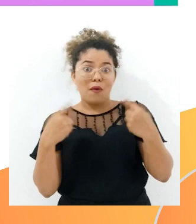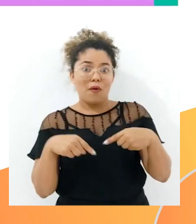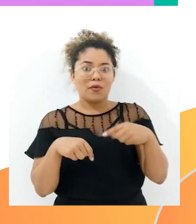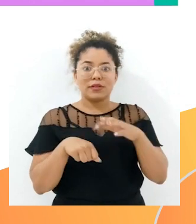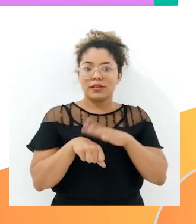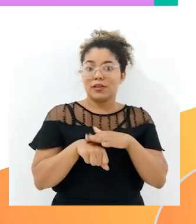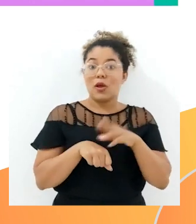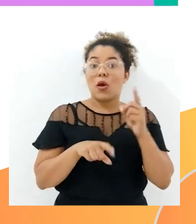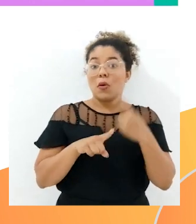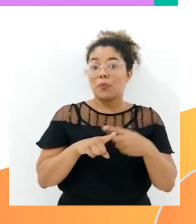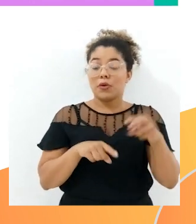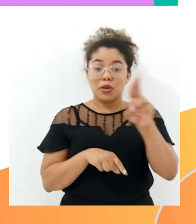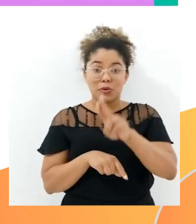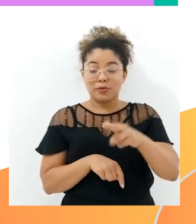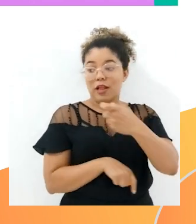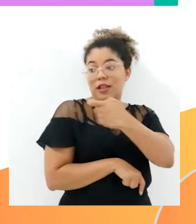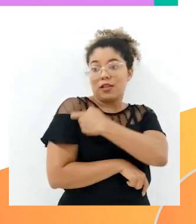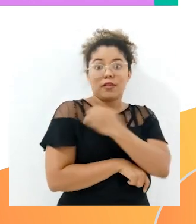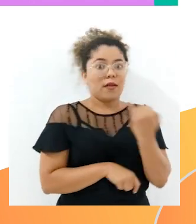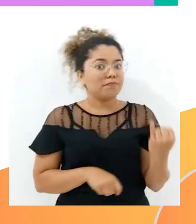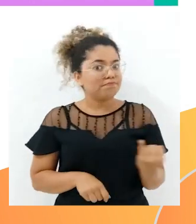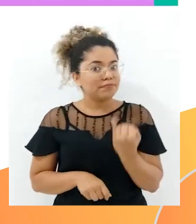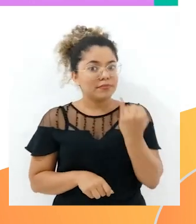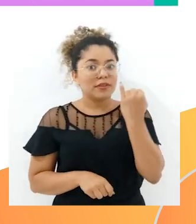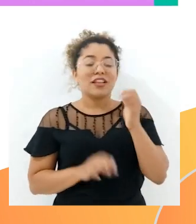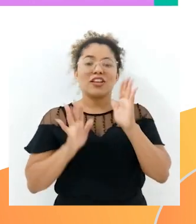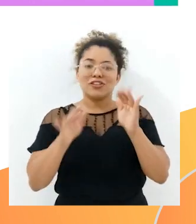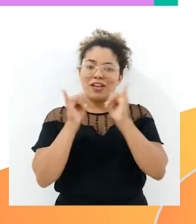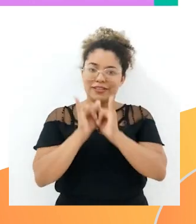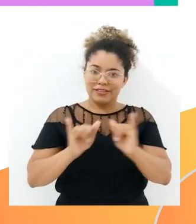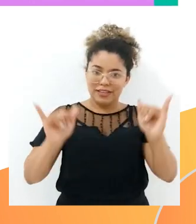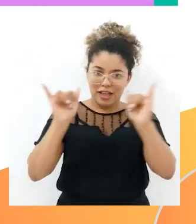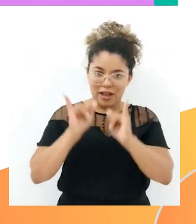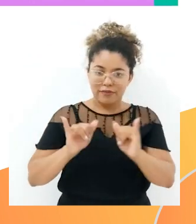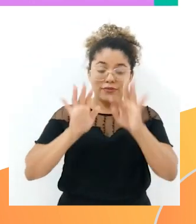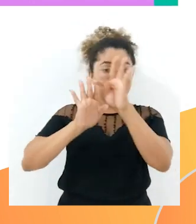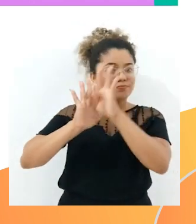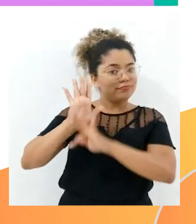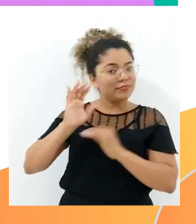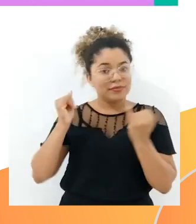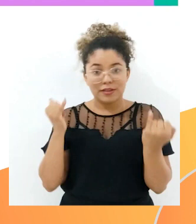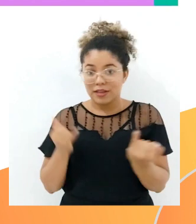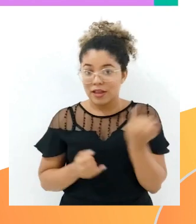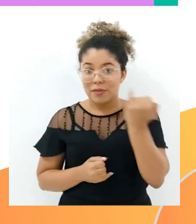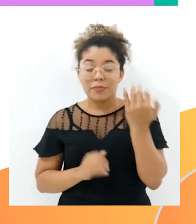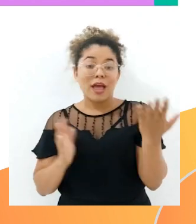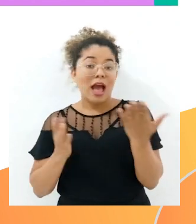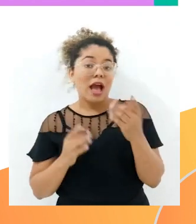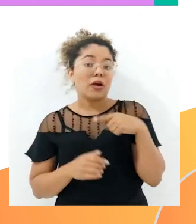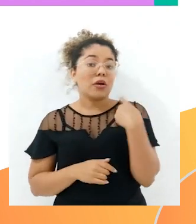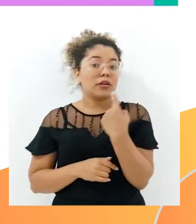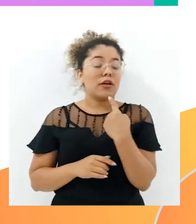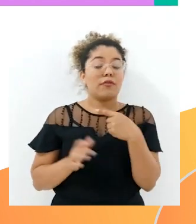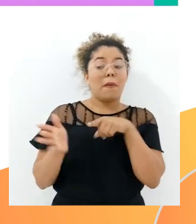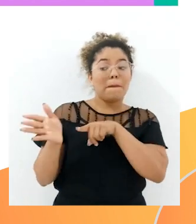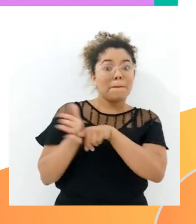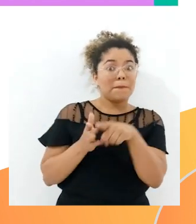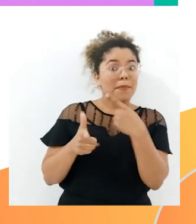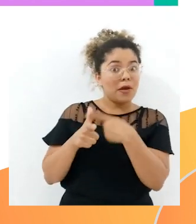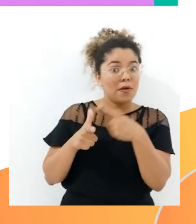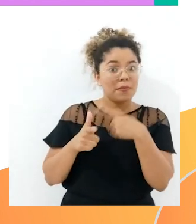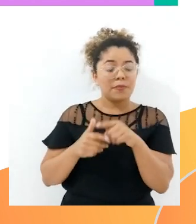função da vacinação. Então, aqui foi dada essa informação extremamente importante, e agora nós vamos para o problema.